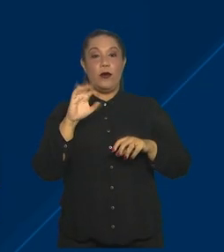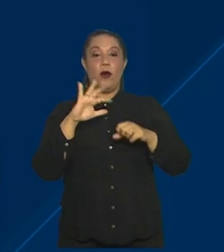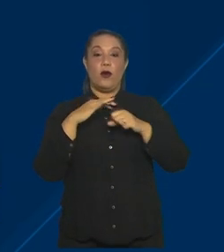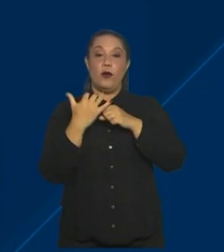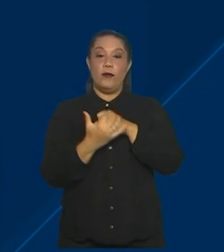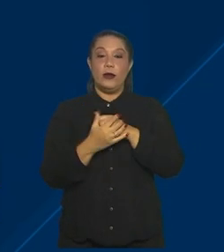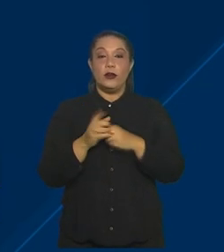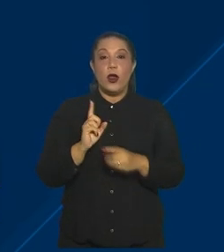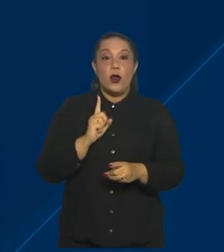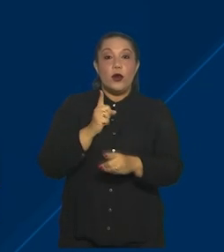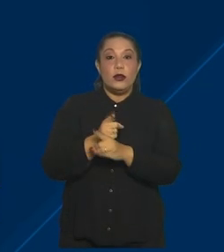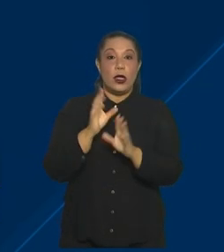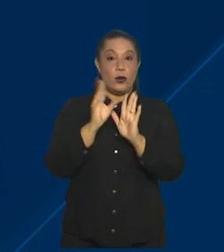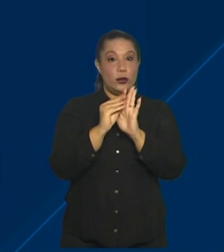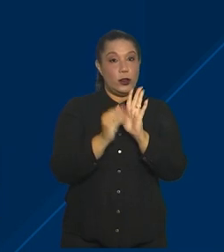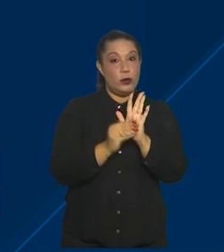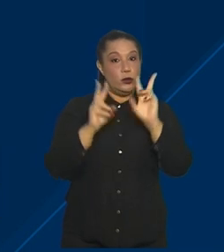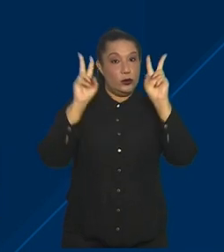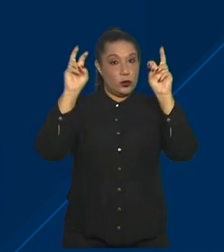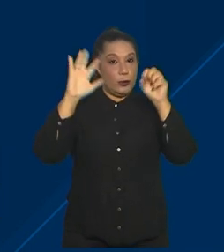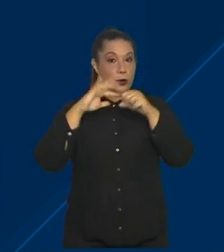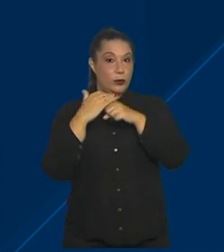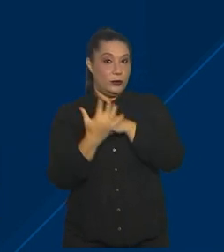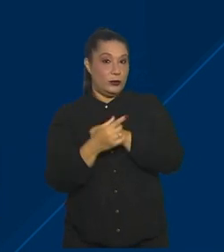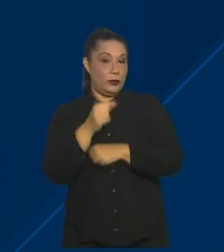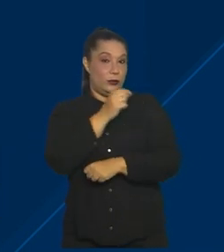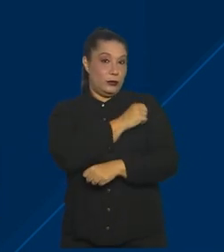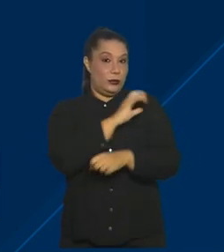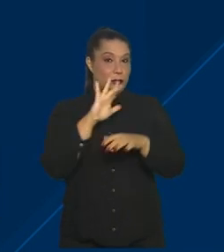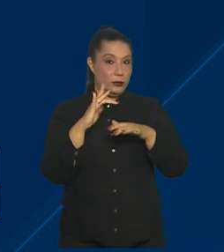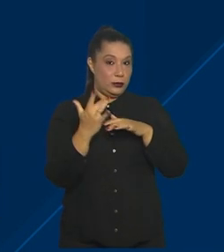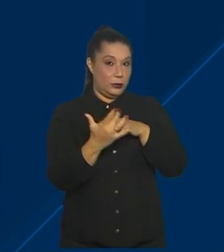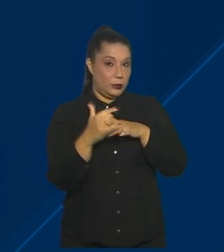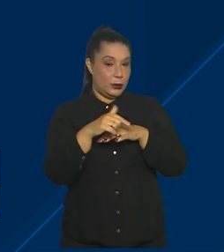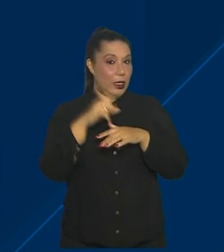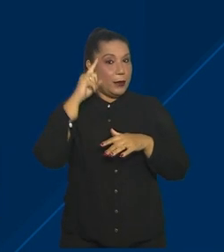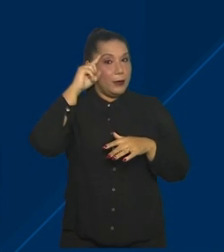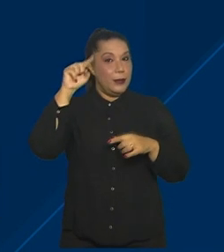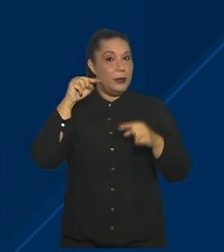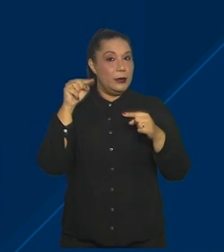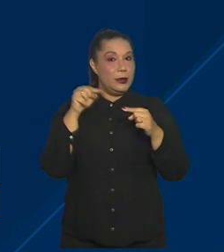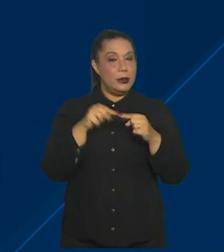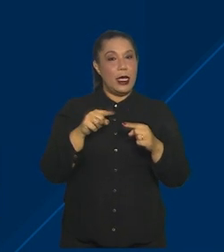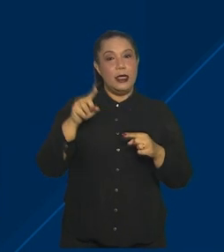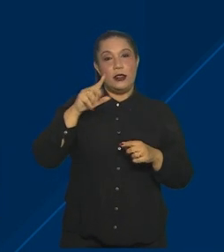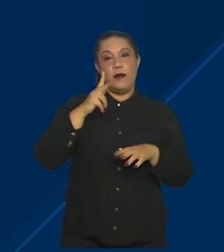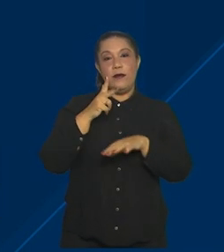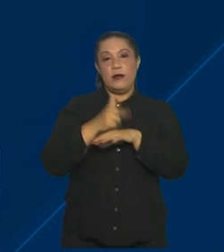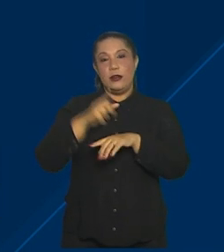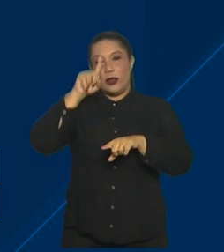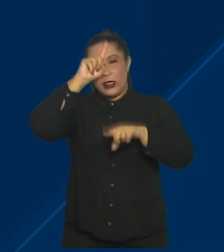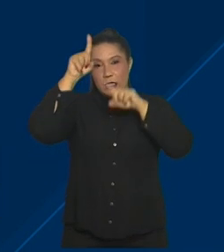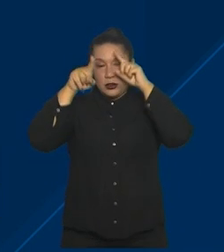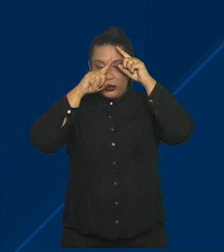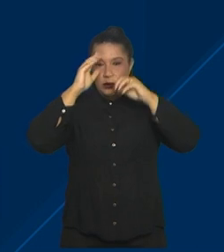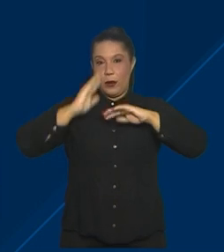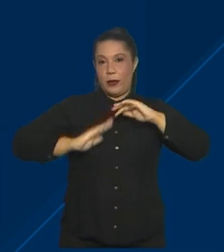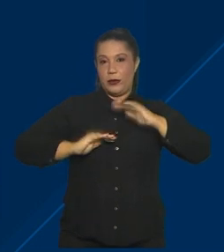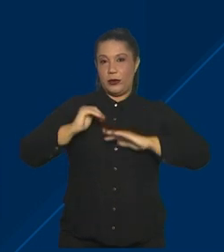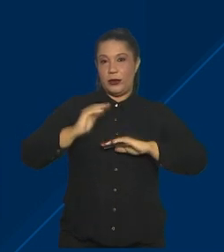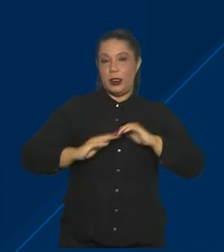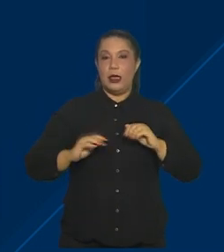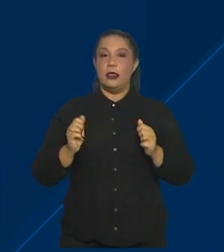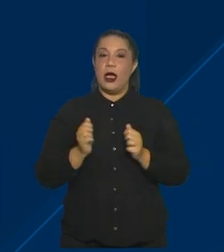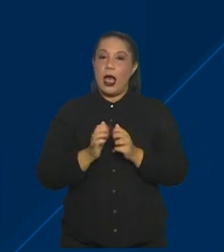conteúdo sobre a pandemia e vacinas na rede social. A ideia é reunir vídeos criativos com especialistas para dar